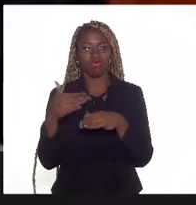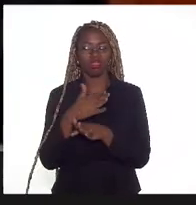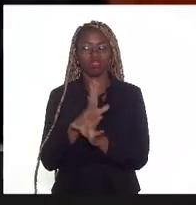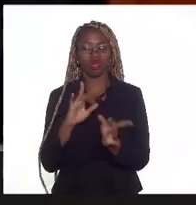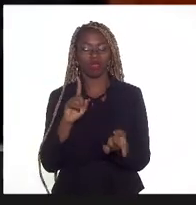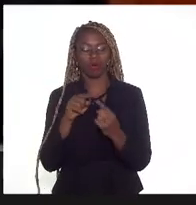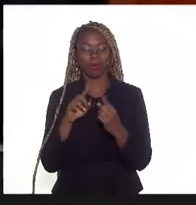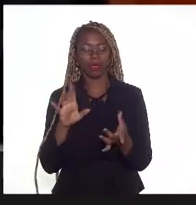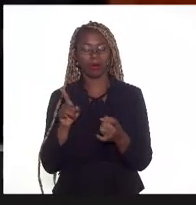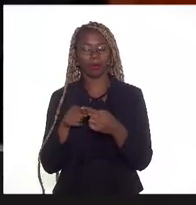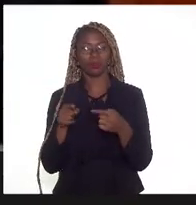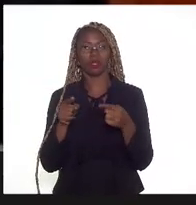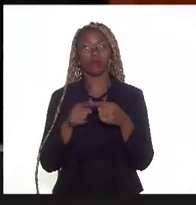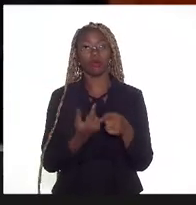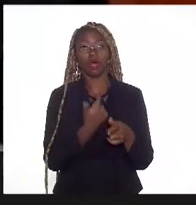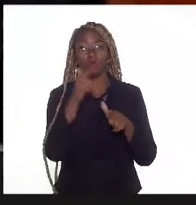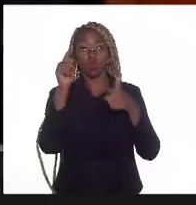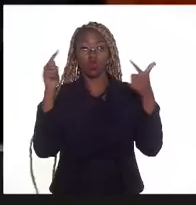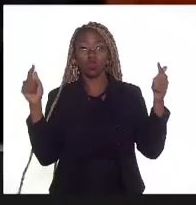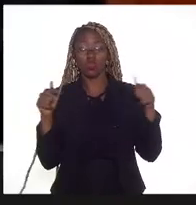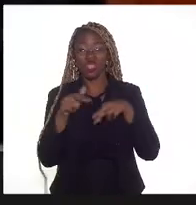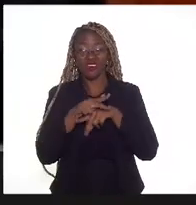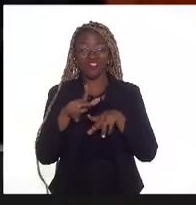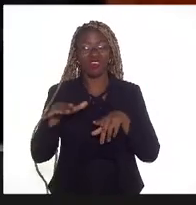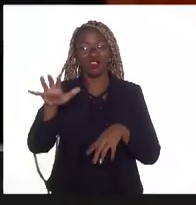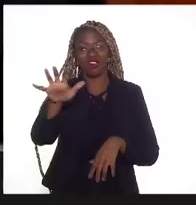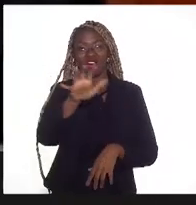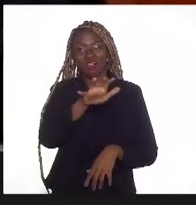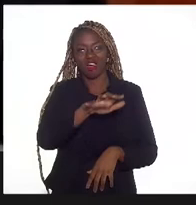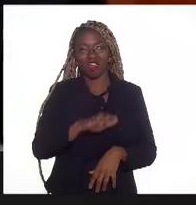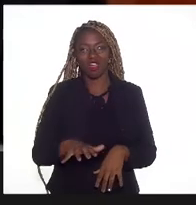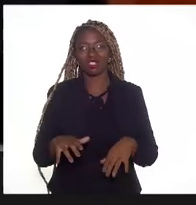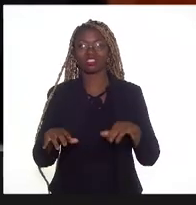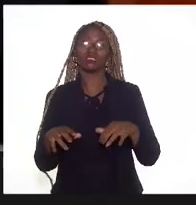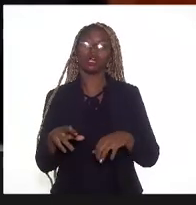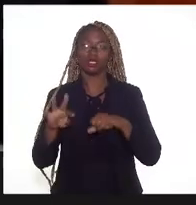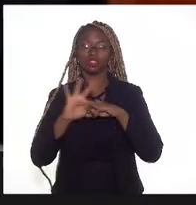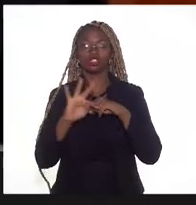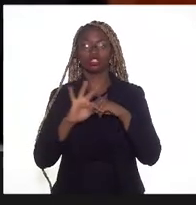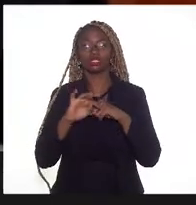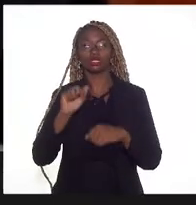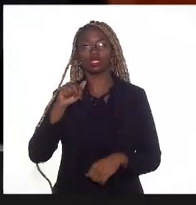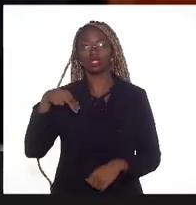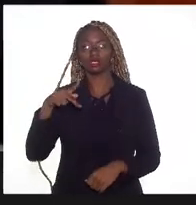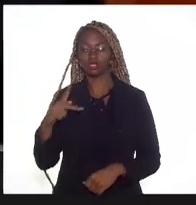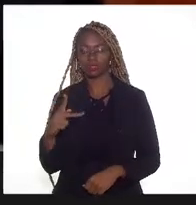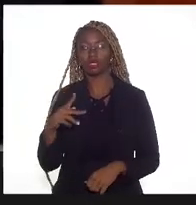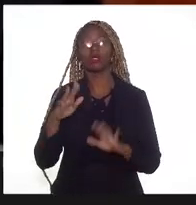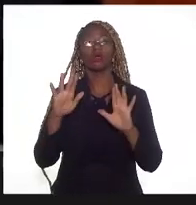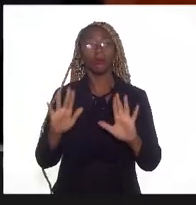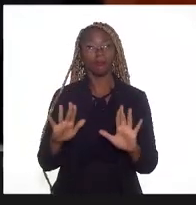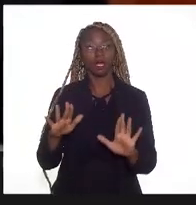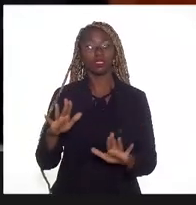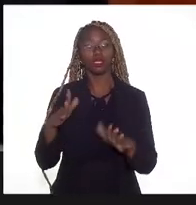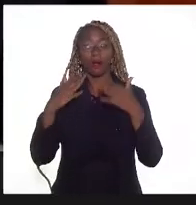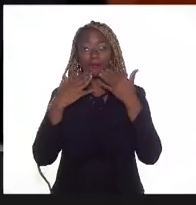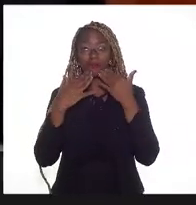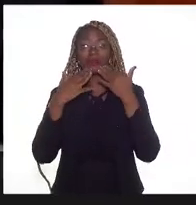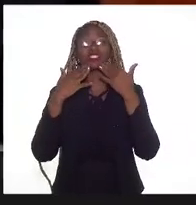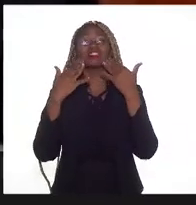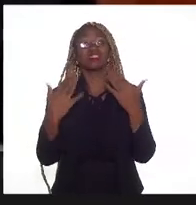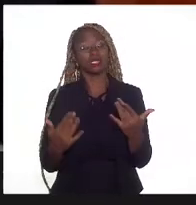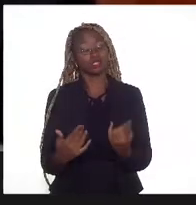nós vamos fazer uma apresentação única, mas por meio de três superintendentes da ANP em sequência.